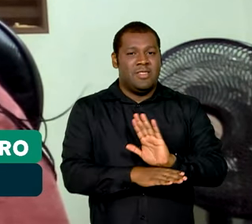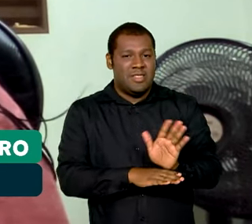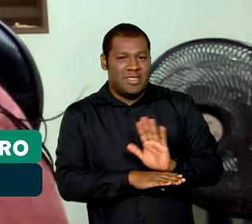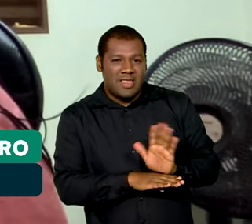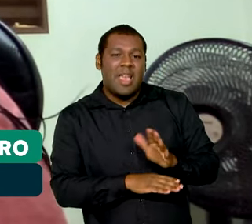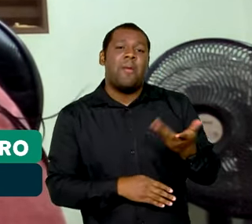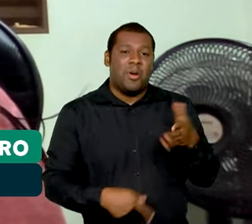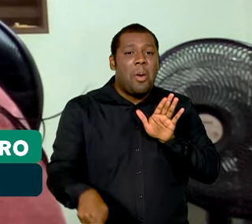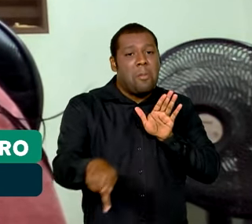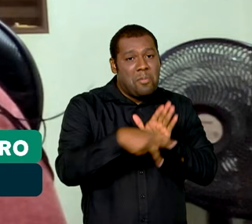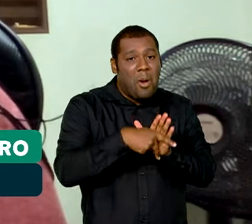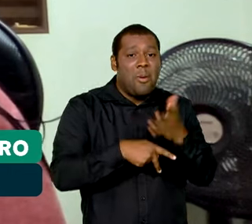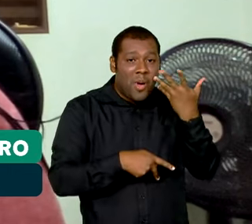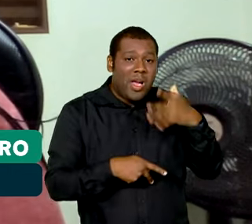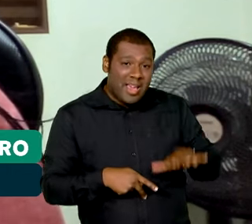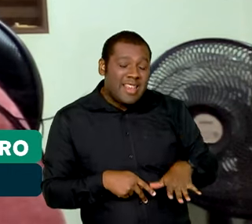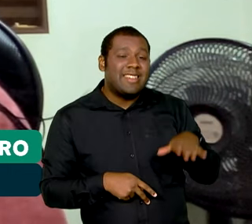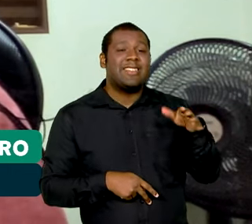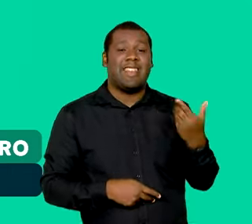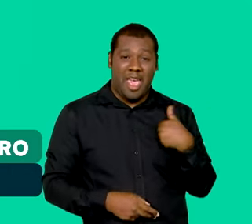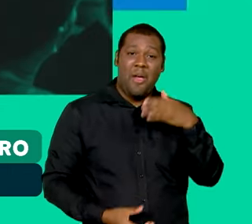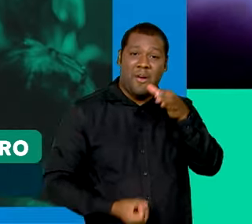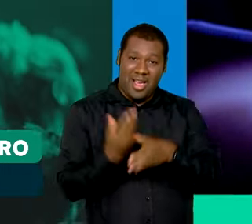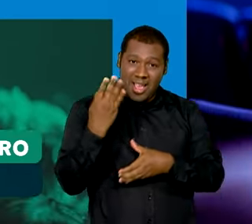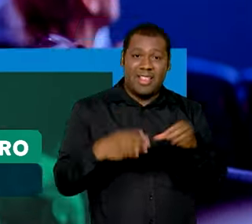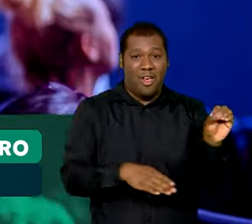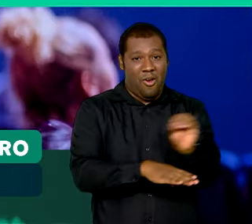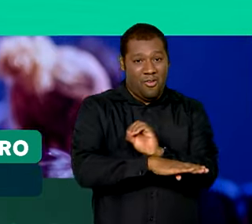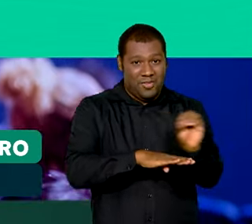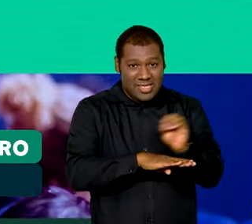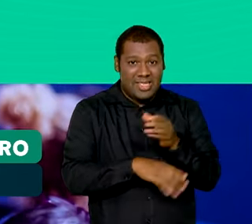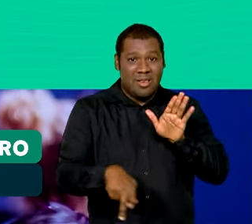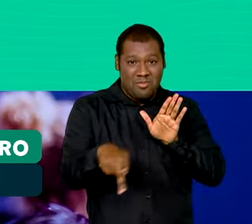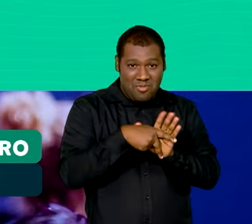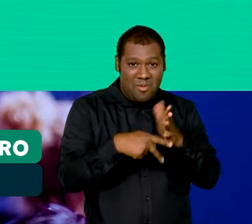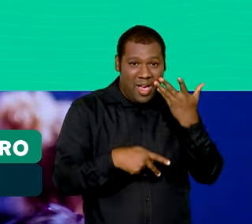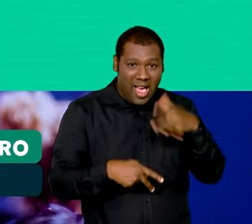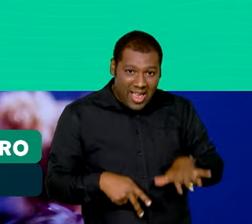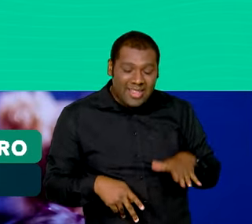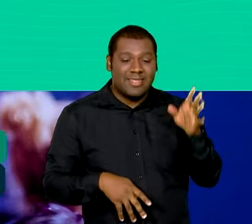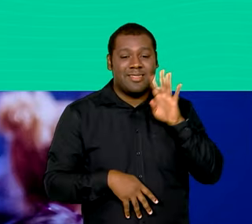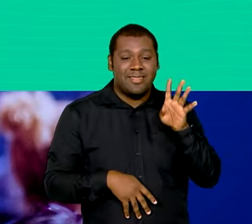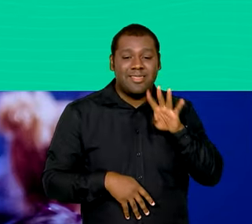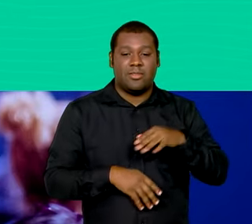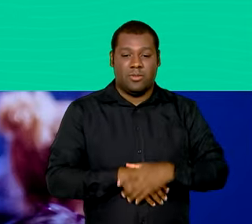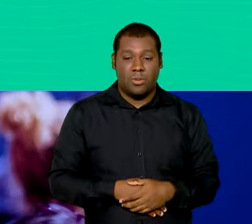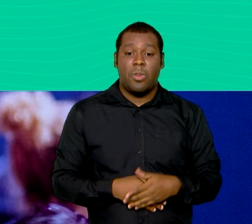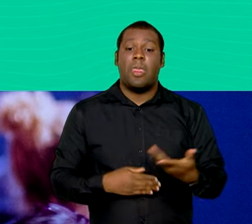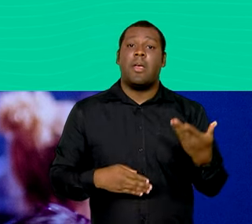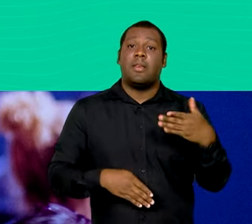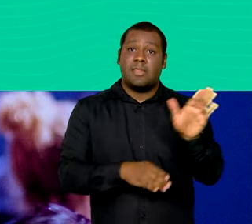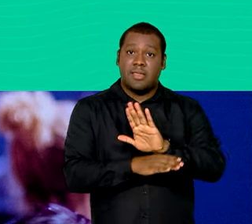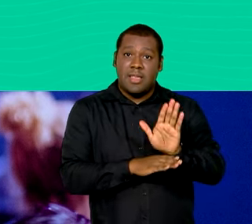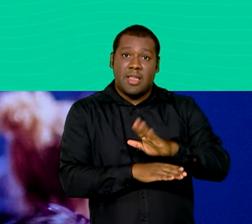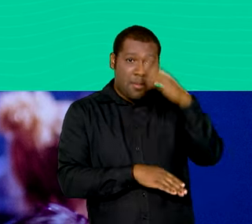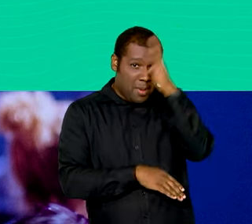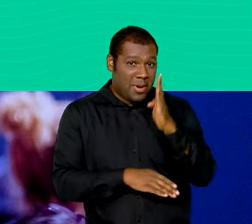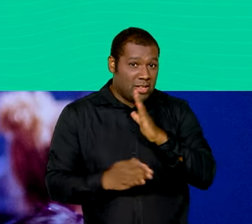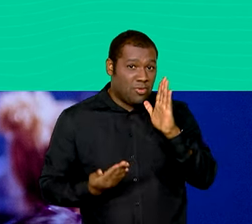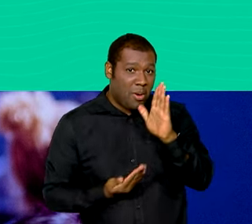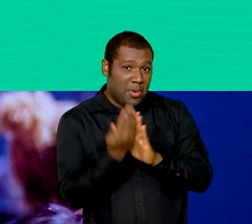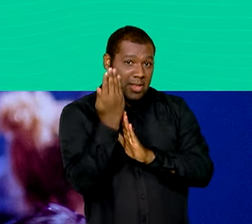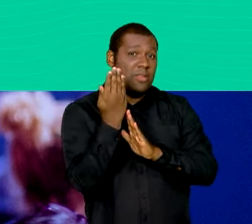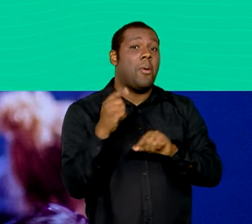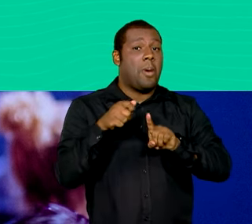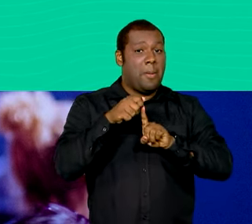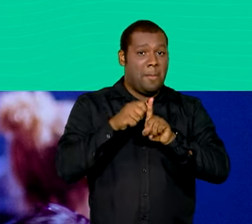cinema pra crianças, foi bem legal. E o cinema nacional deu um salto este ano. Só em janeiro,